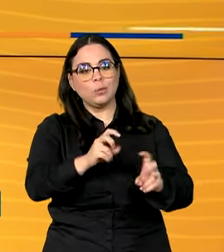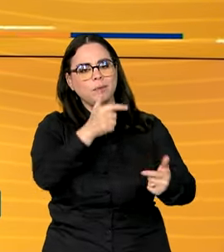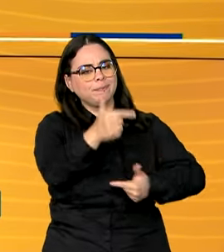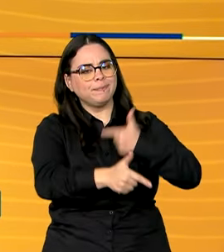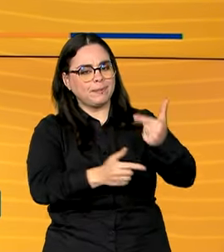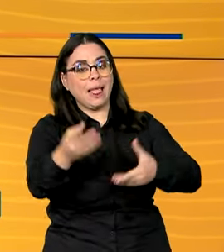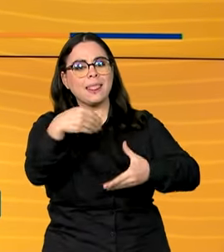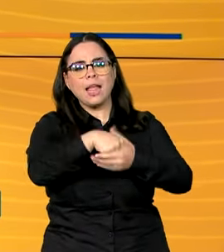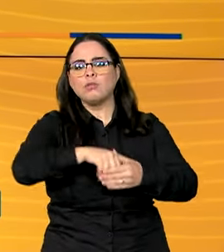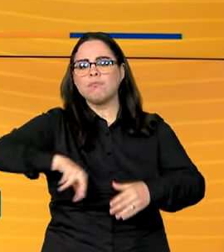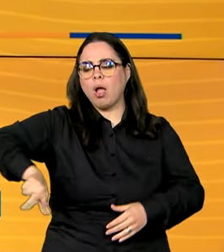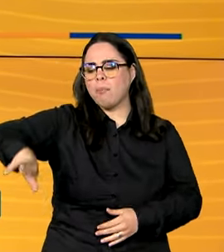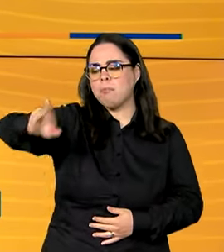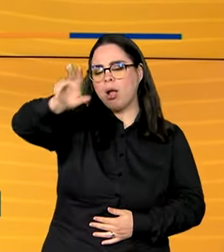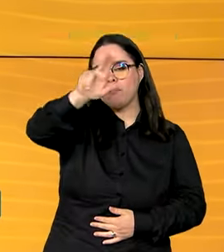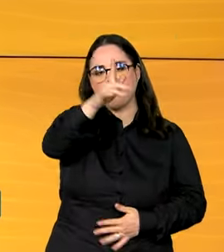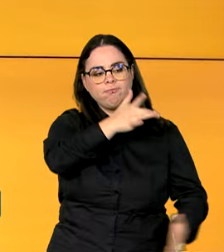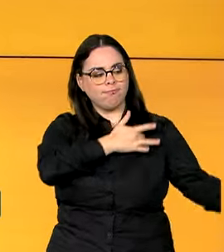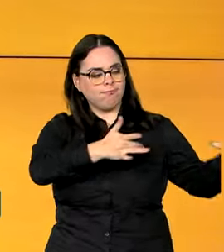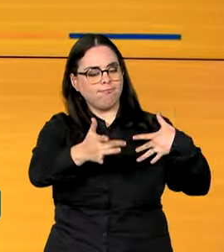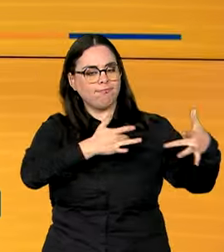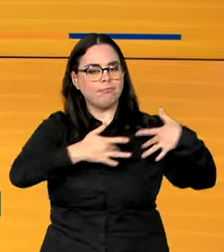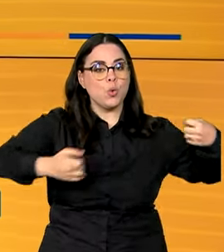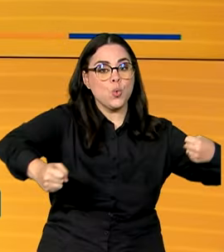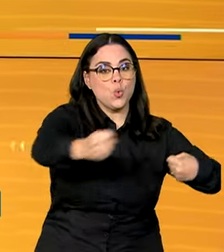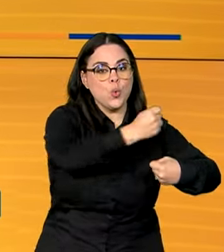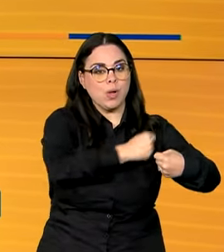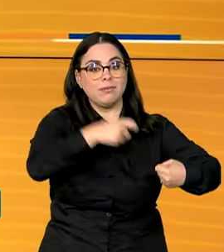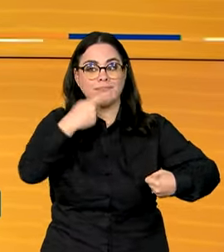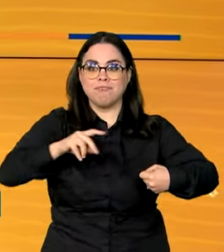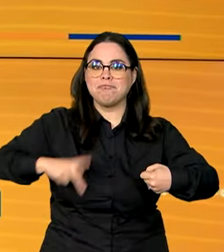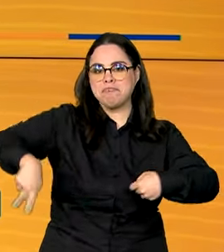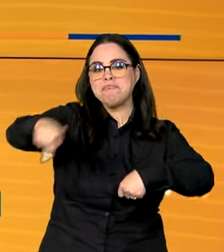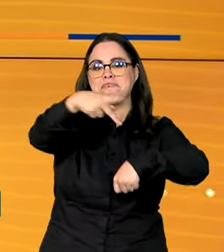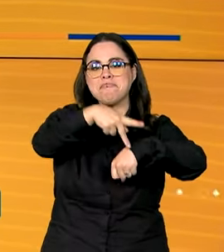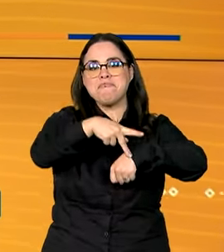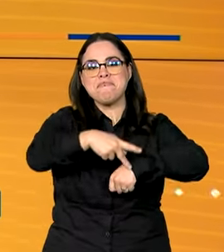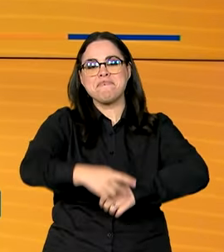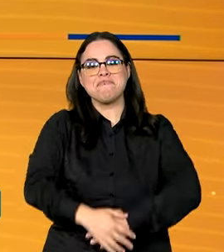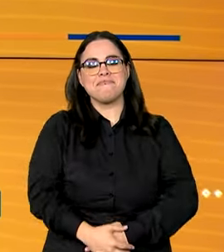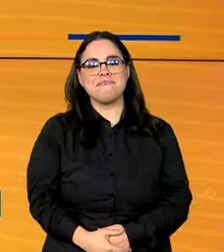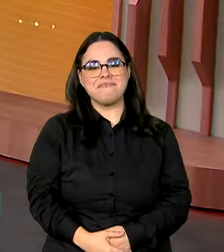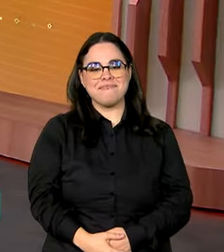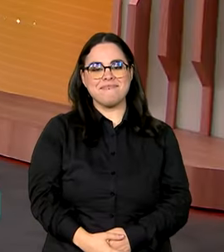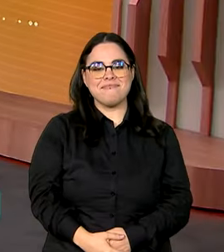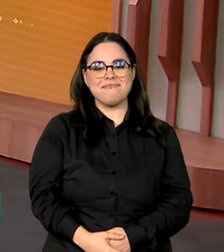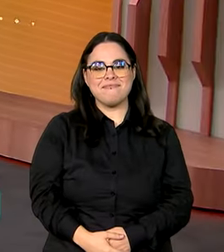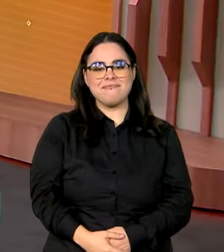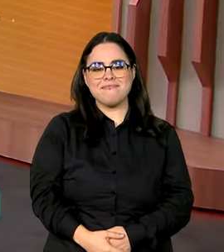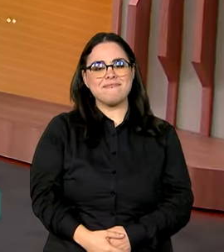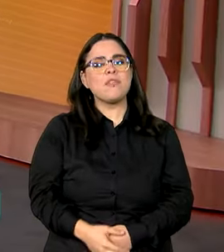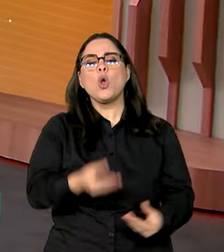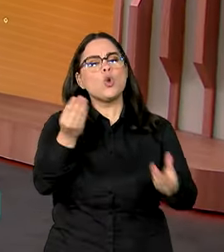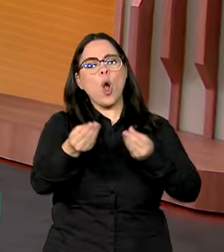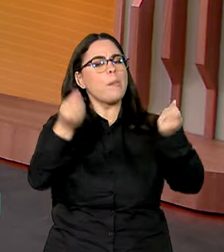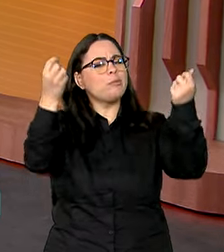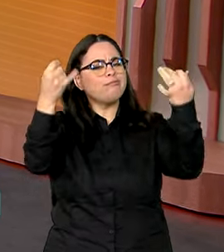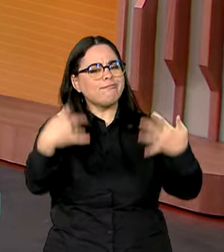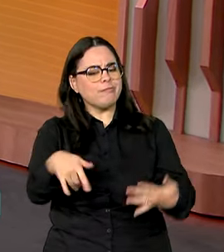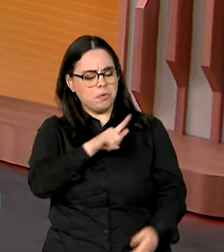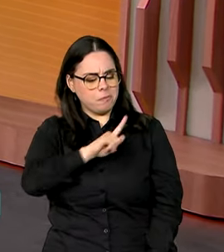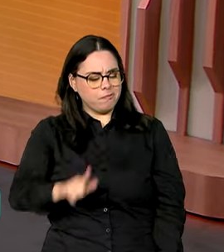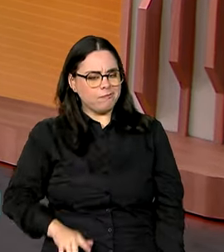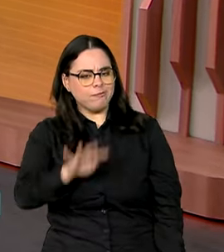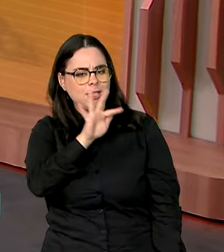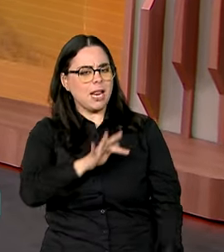sobre o trabalho realizado pelas centenas de cozinhas solidárias espalhadas pelo país. E quem explica para a gente como